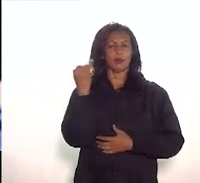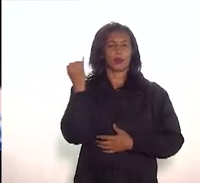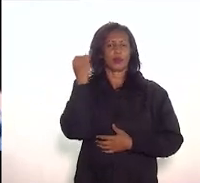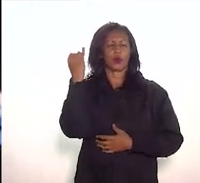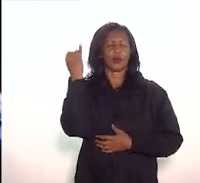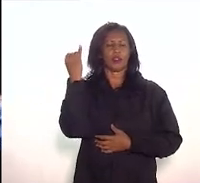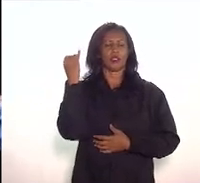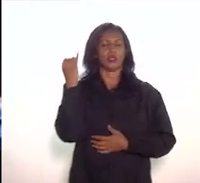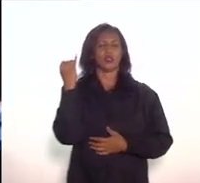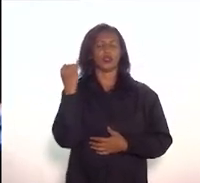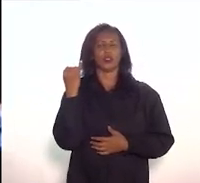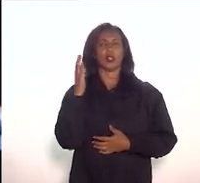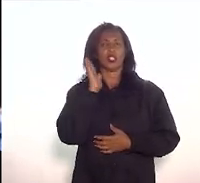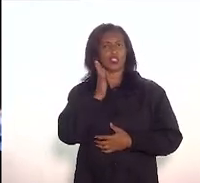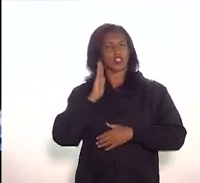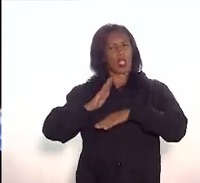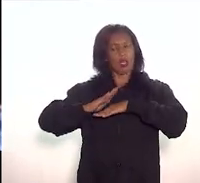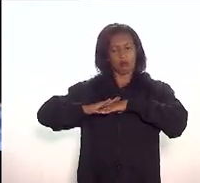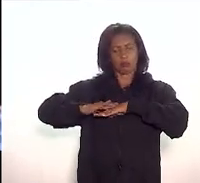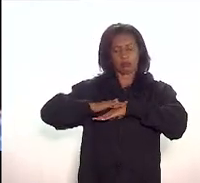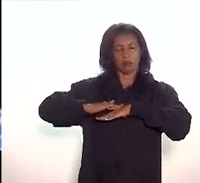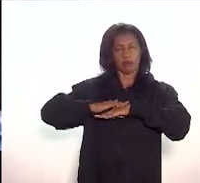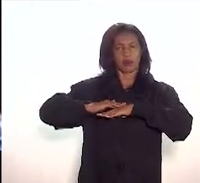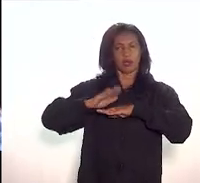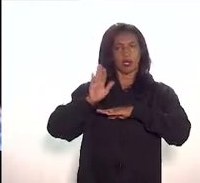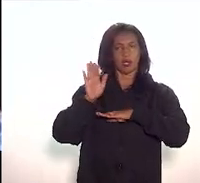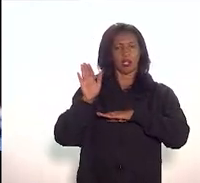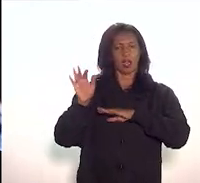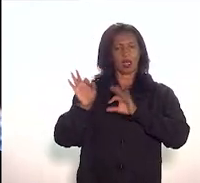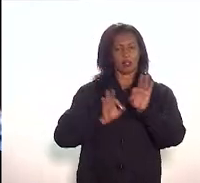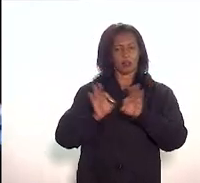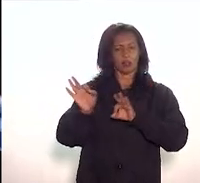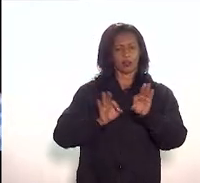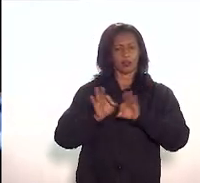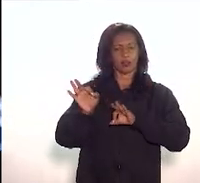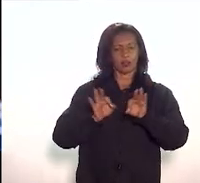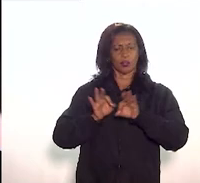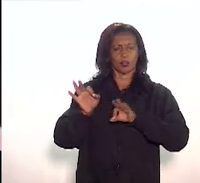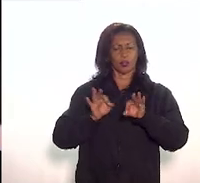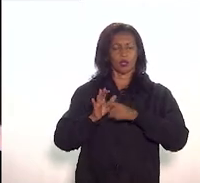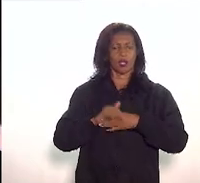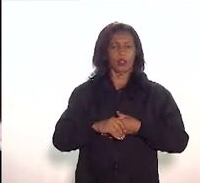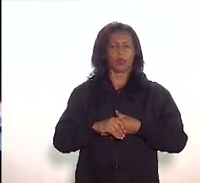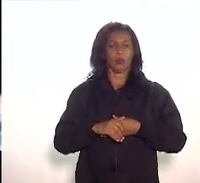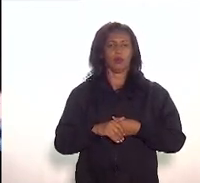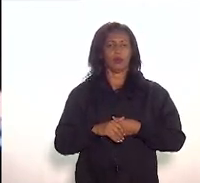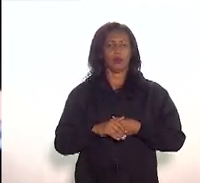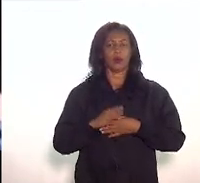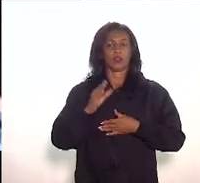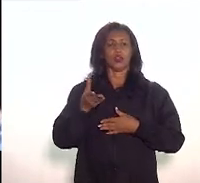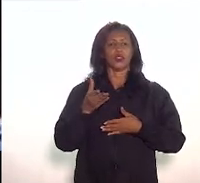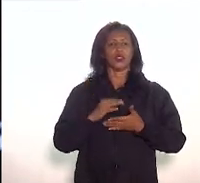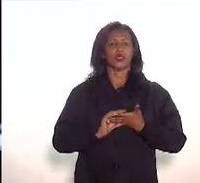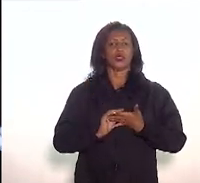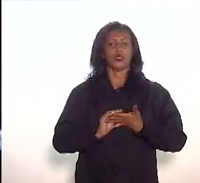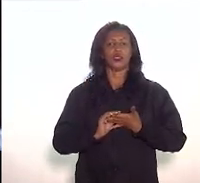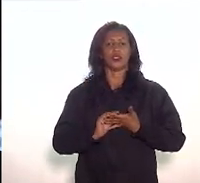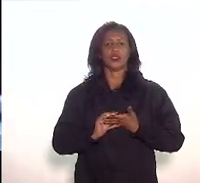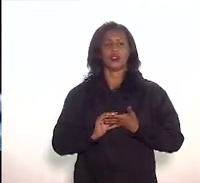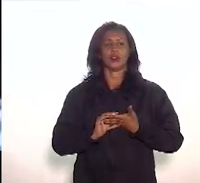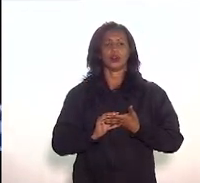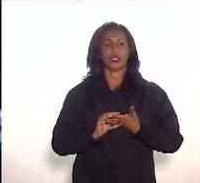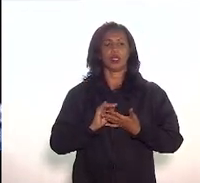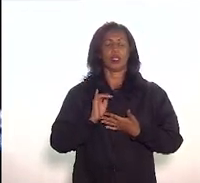sobre um ponto que nós tratamos no projeto, sobre o Fundo Estadual de Cultura poder estar financiando a